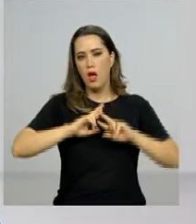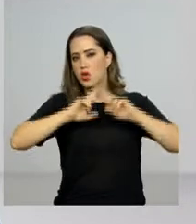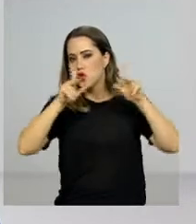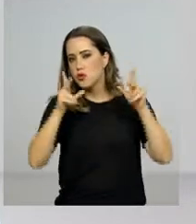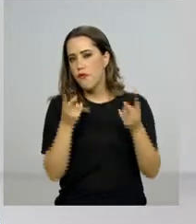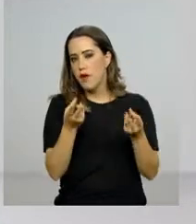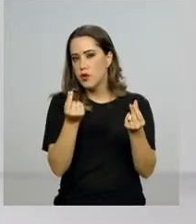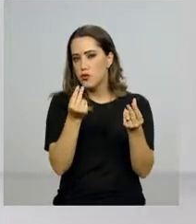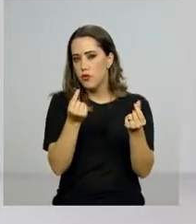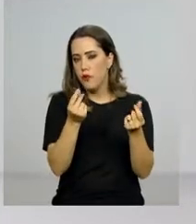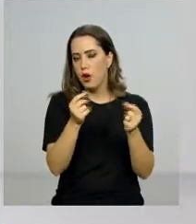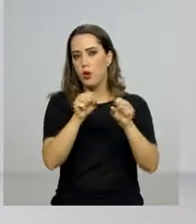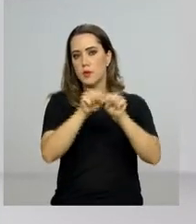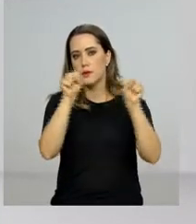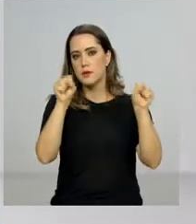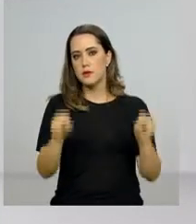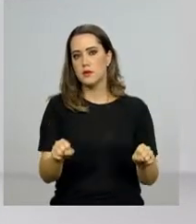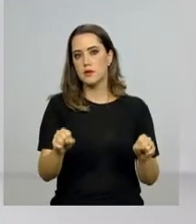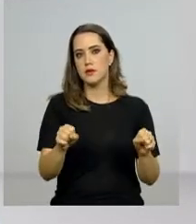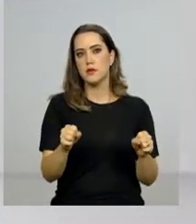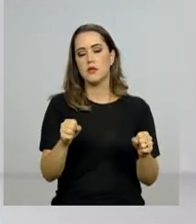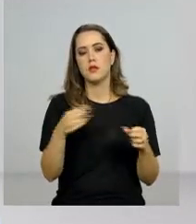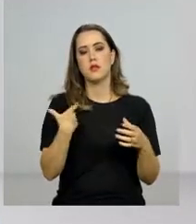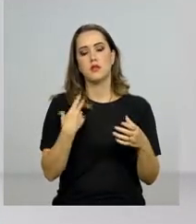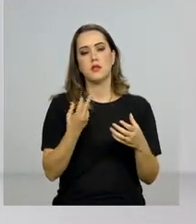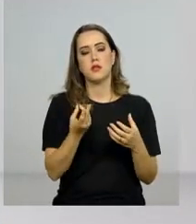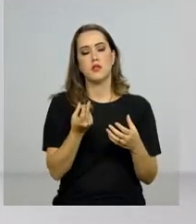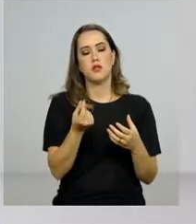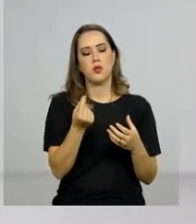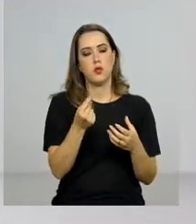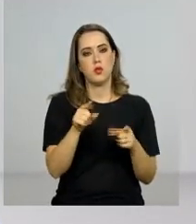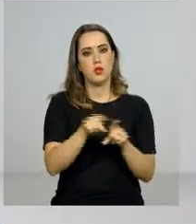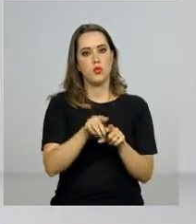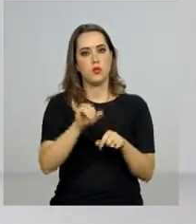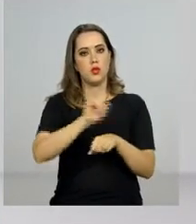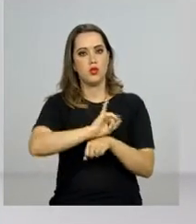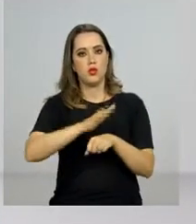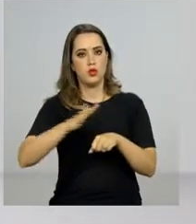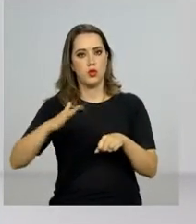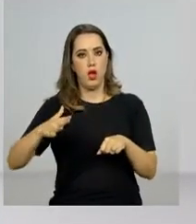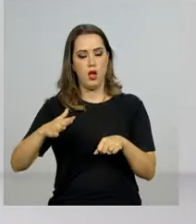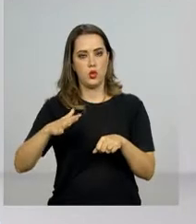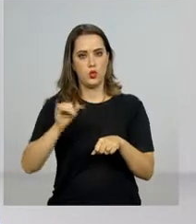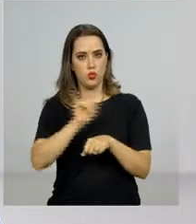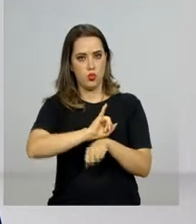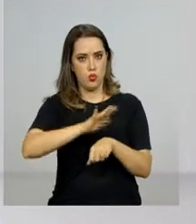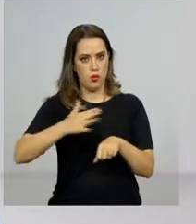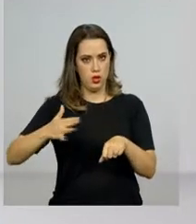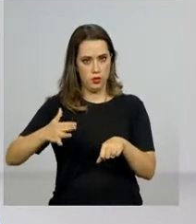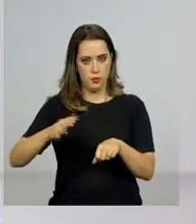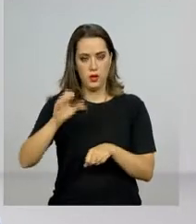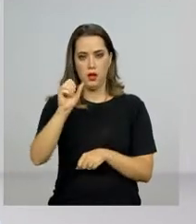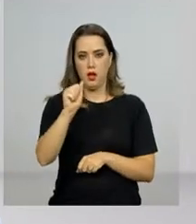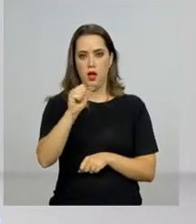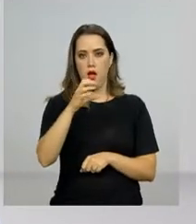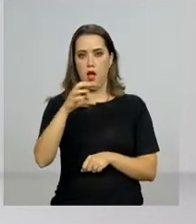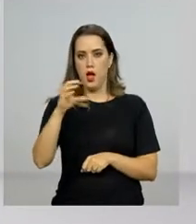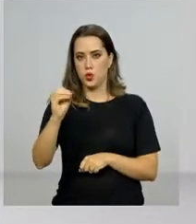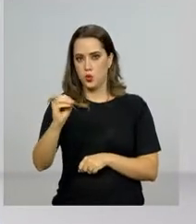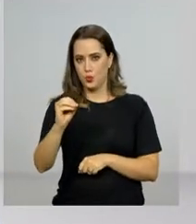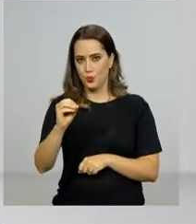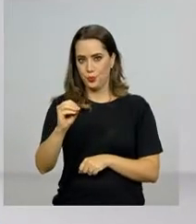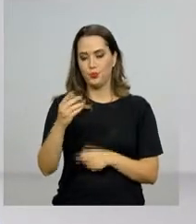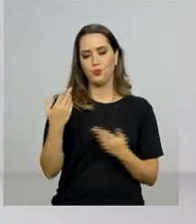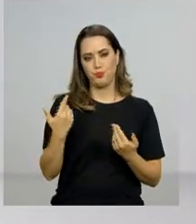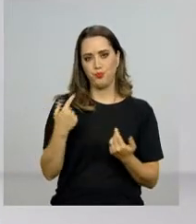flexibilizar o sistema de cotas para a importação de aço de alguns países, entre eles o Brasil. No começo do ano, o presidente